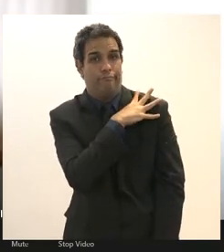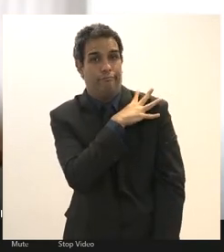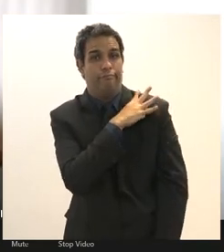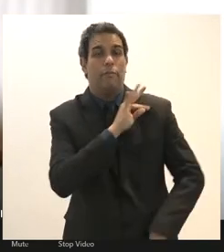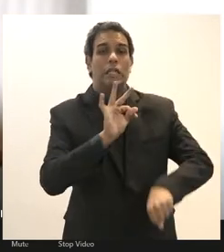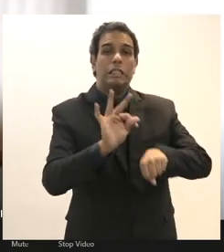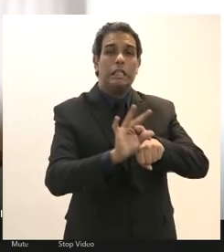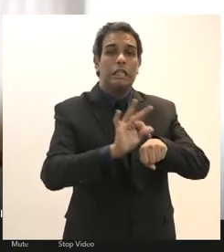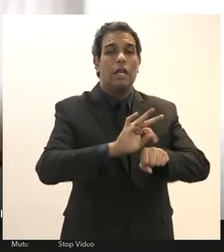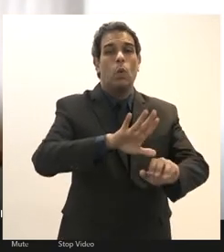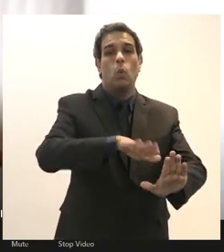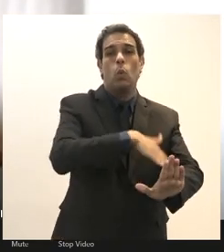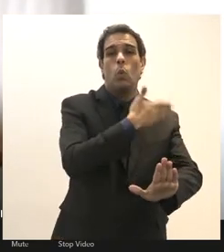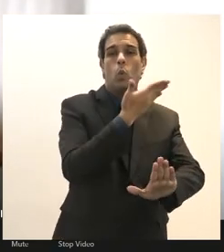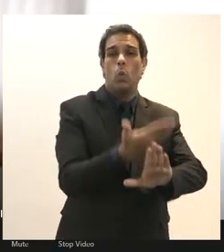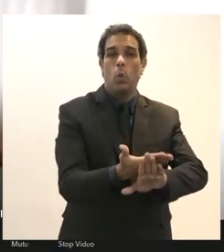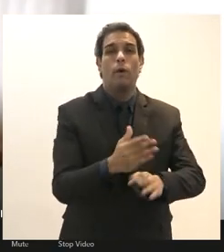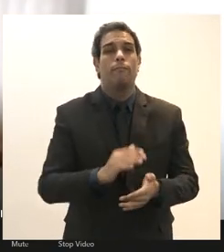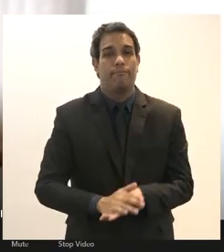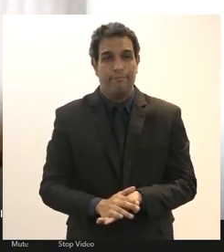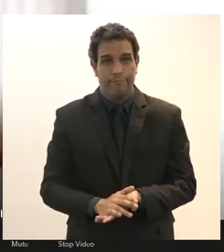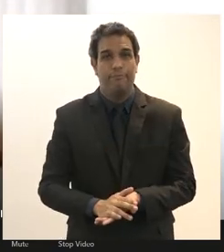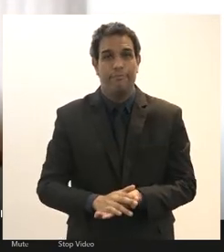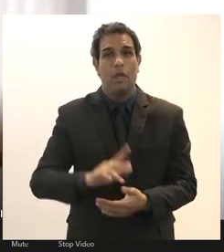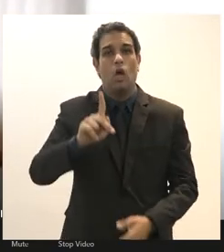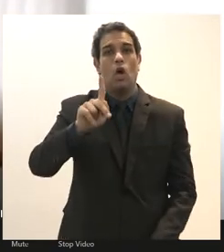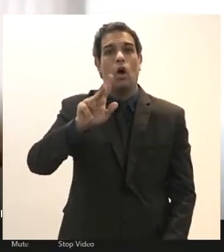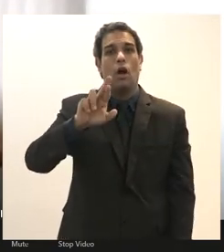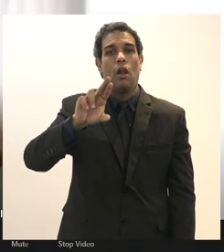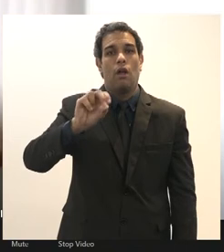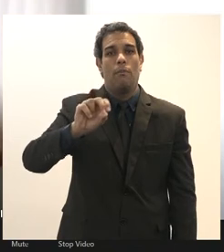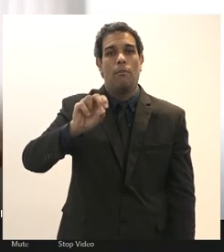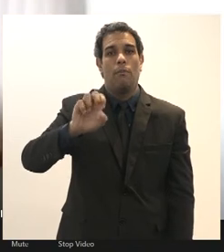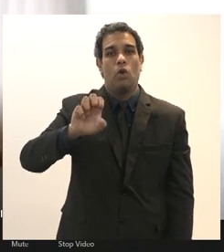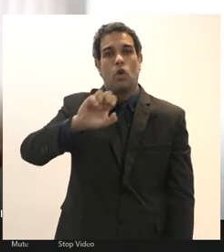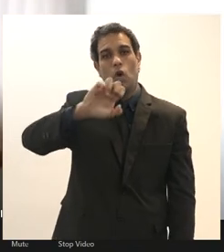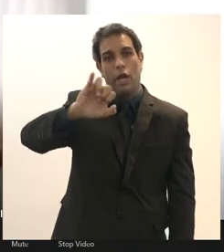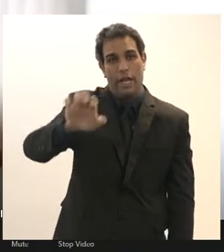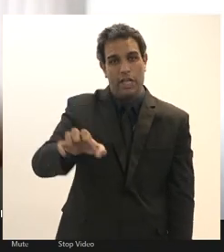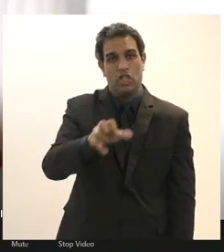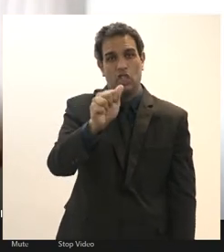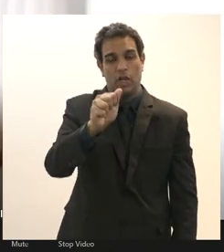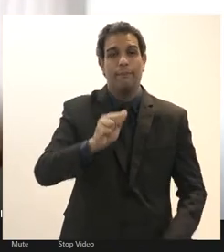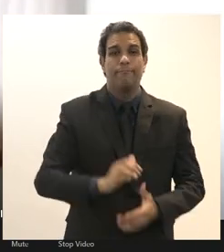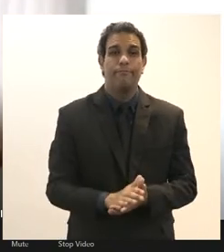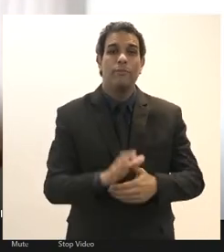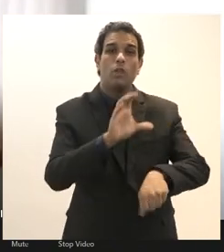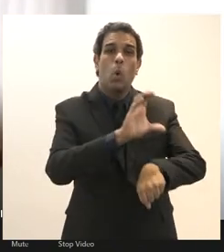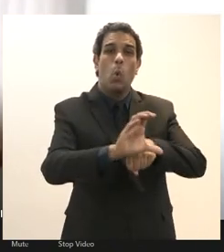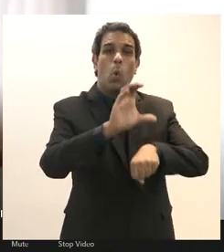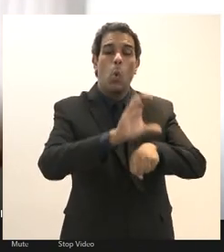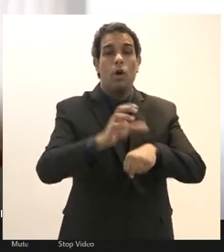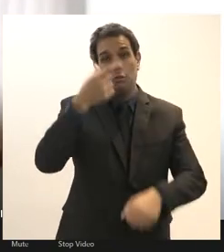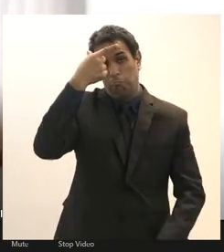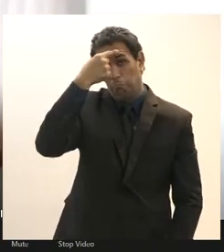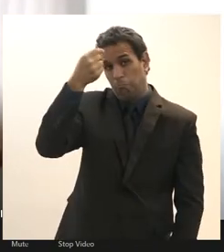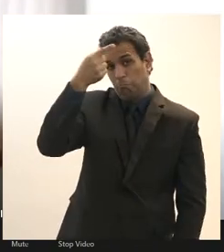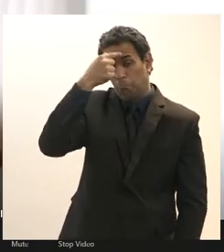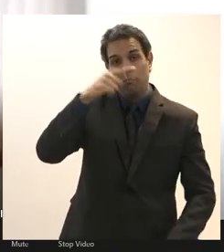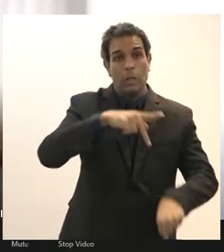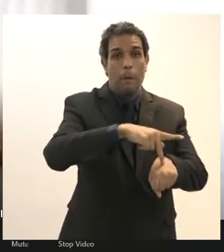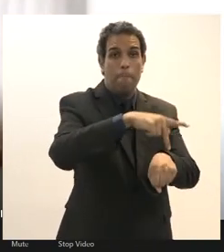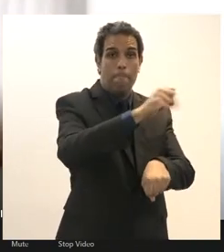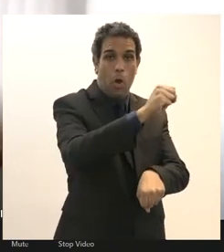integrado ele tem o PROESGA educação para jovens e adultos cursos de graduação pós